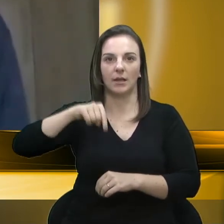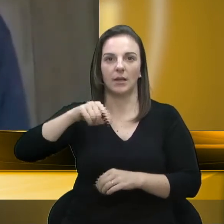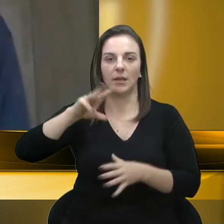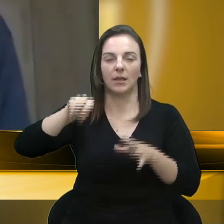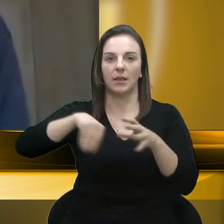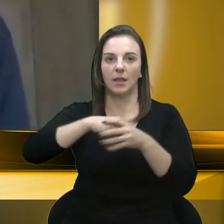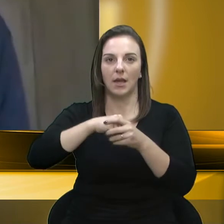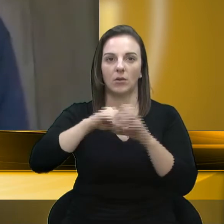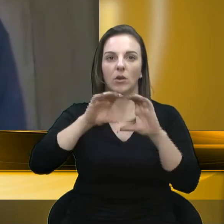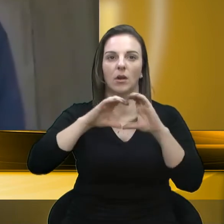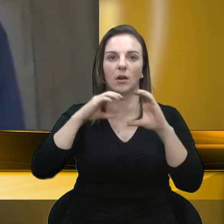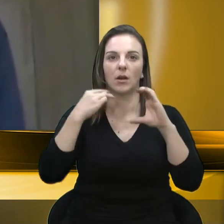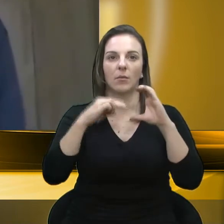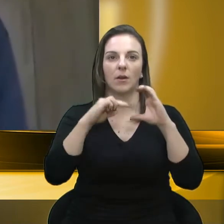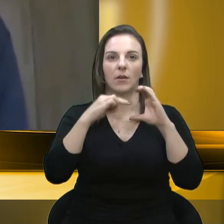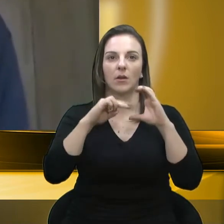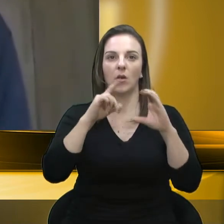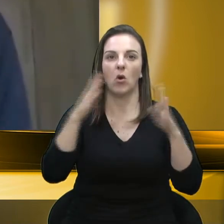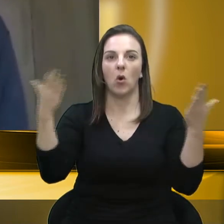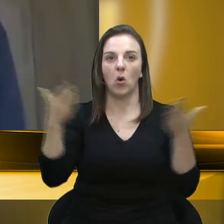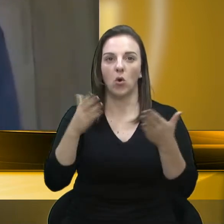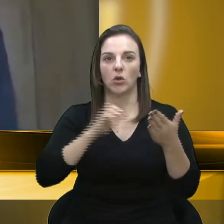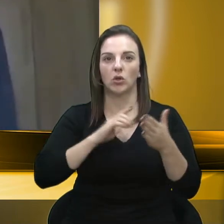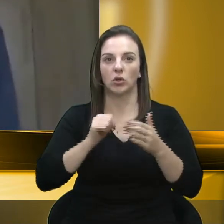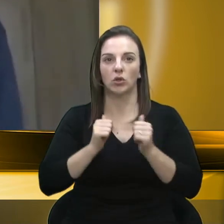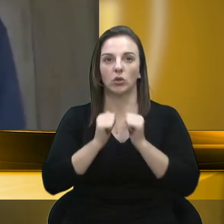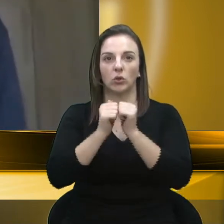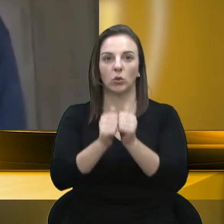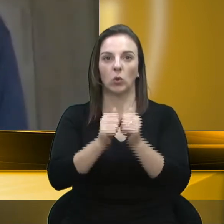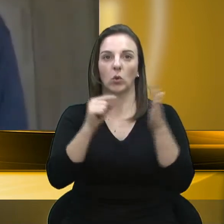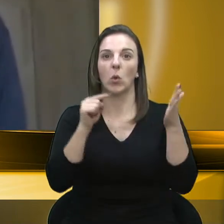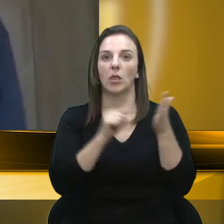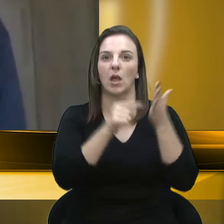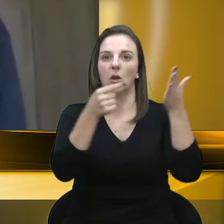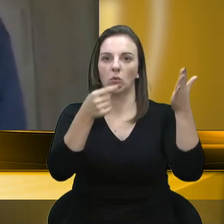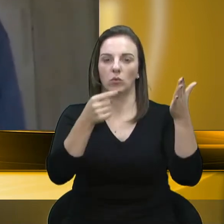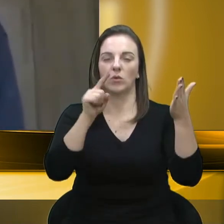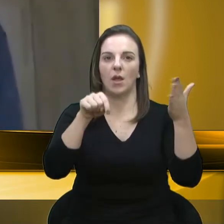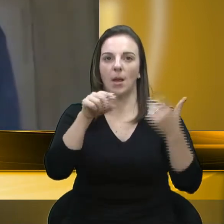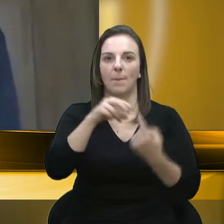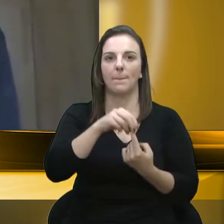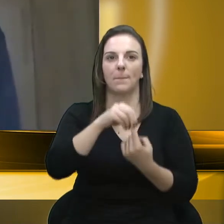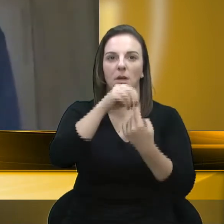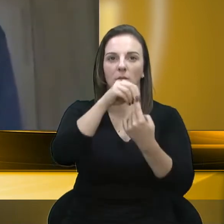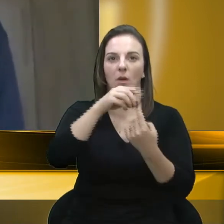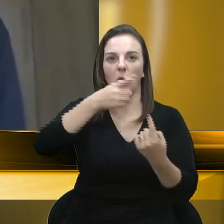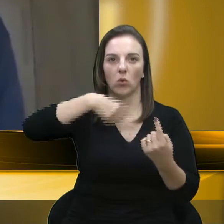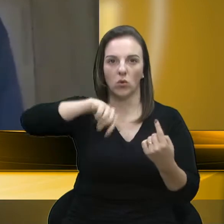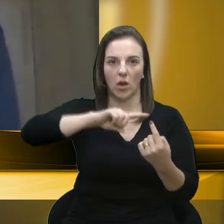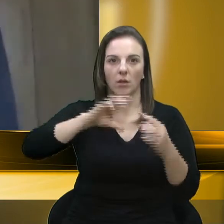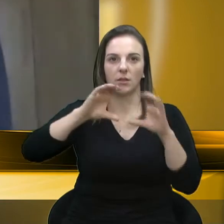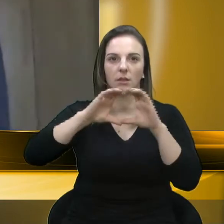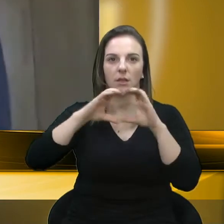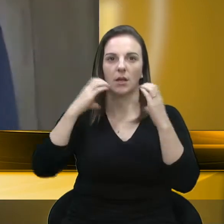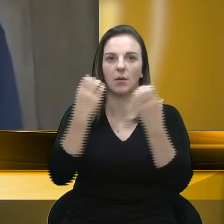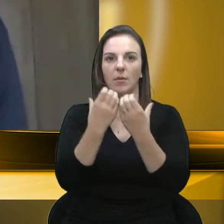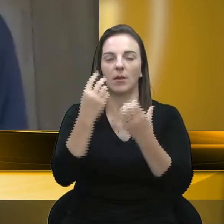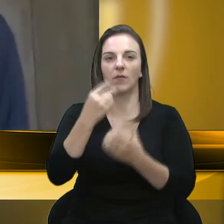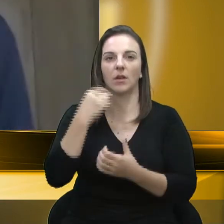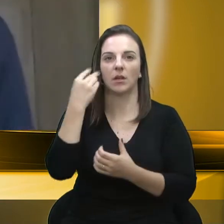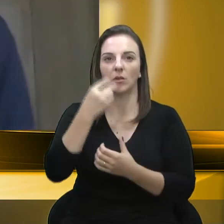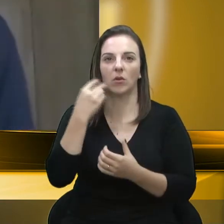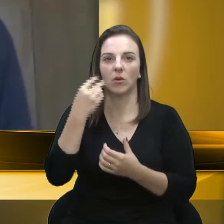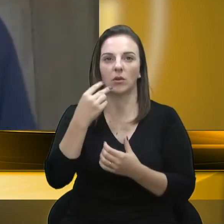hoje vem acompanhado de uma denúncia, que é muito fundamental ser feita pela Câmara de Vereadores, tendo em vista a